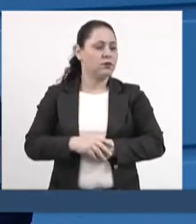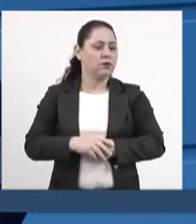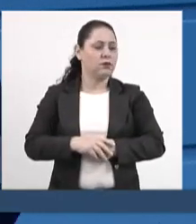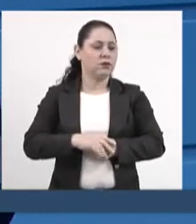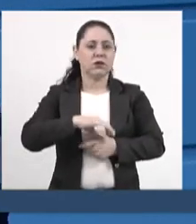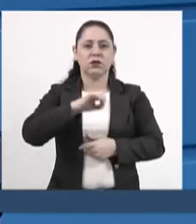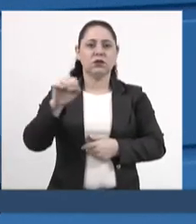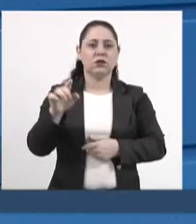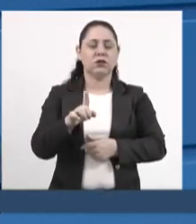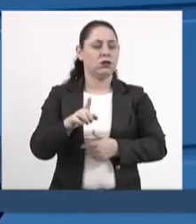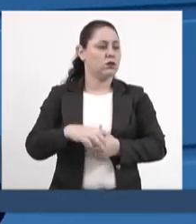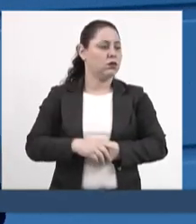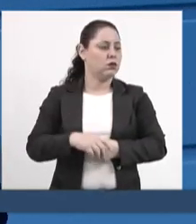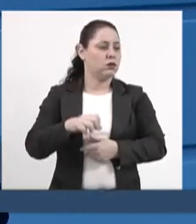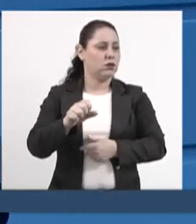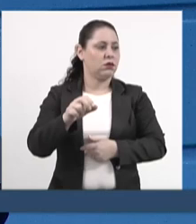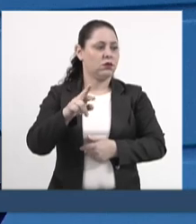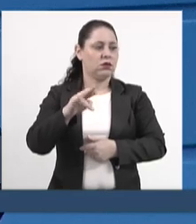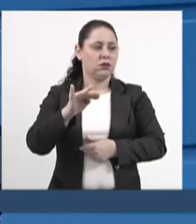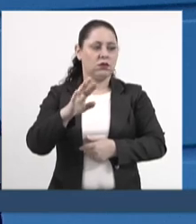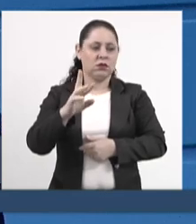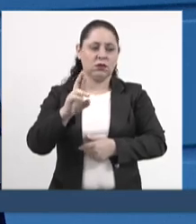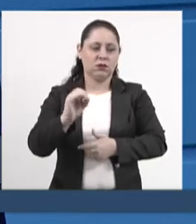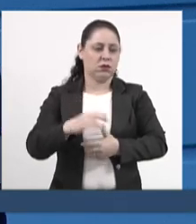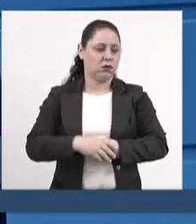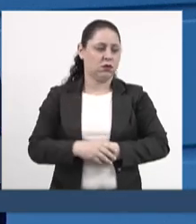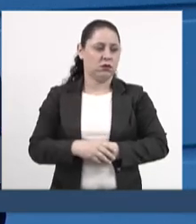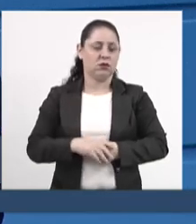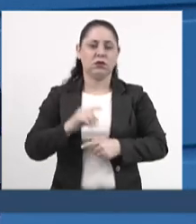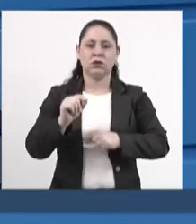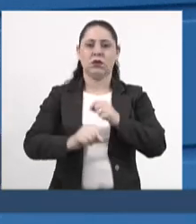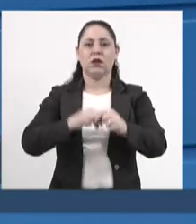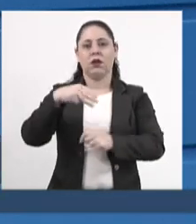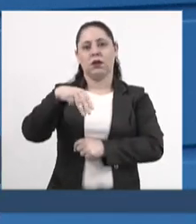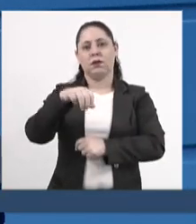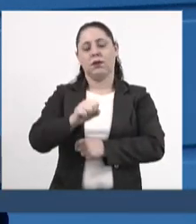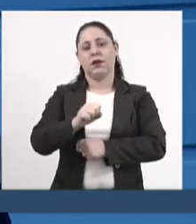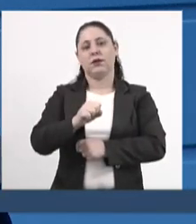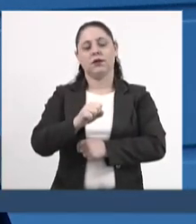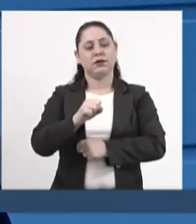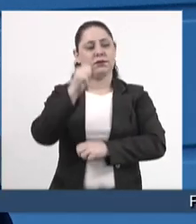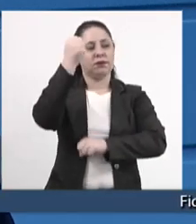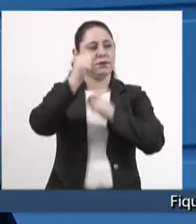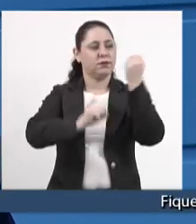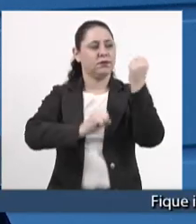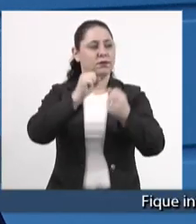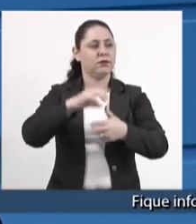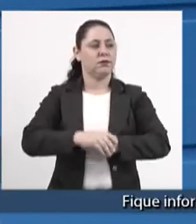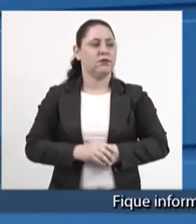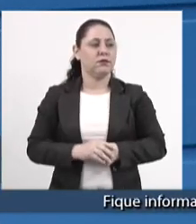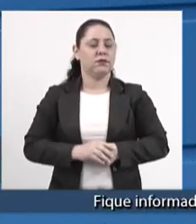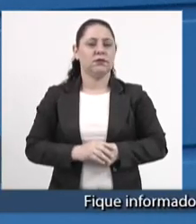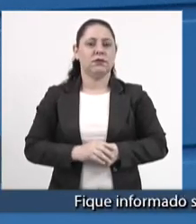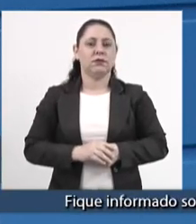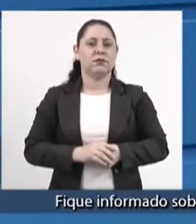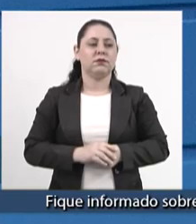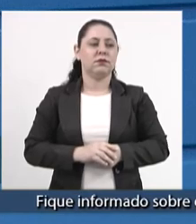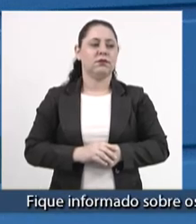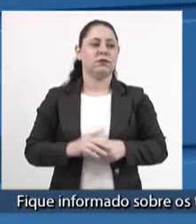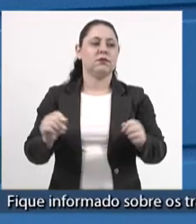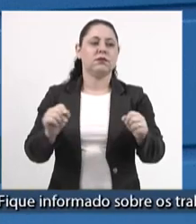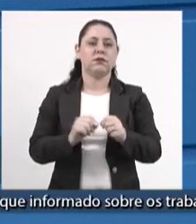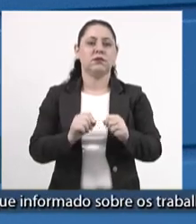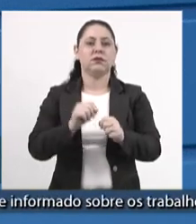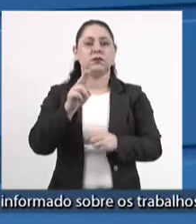José Orsírio Miranda dos Santos, o Zeca, quando lança o MS Empreendedor, que você fez, através,